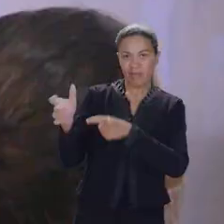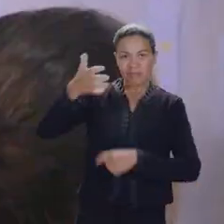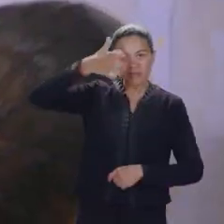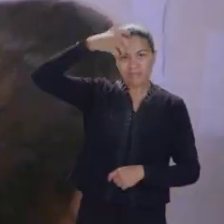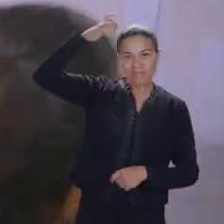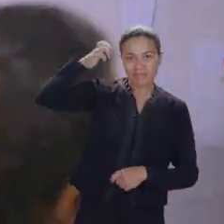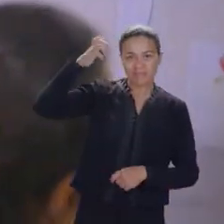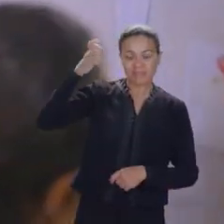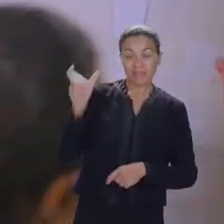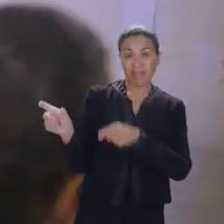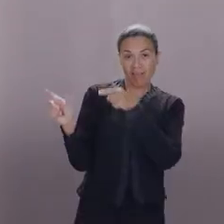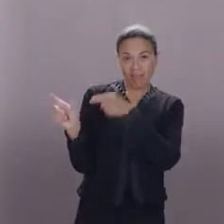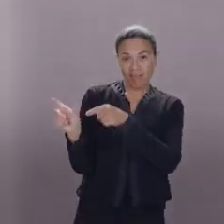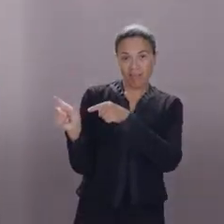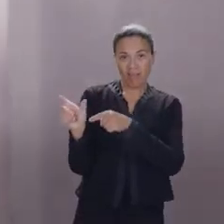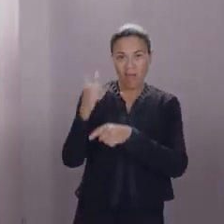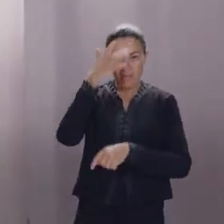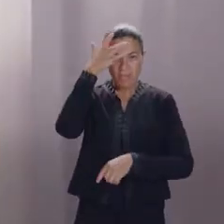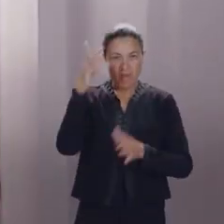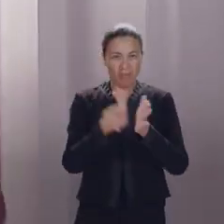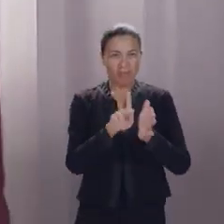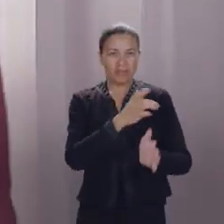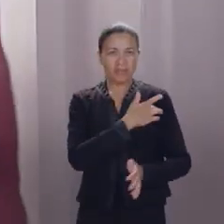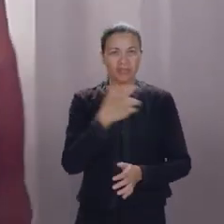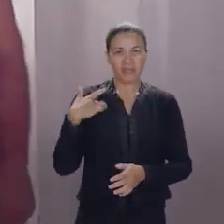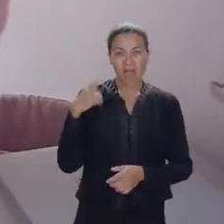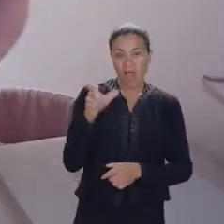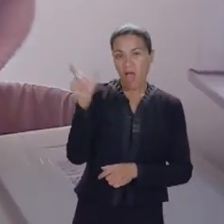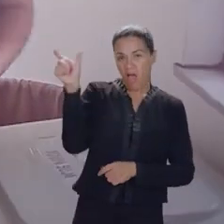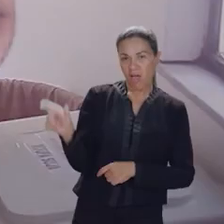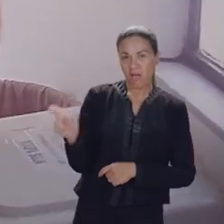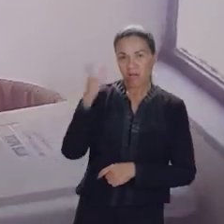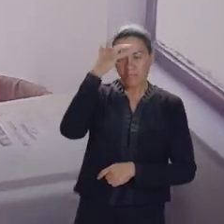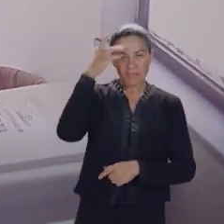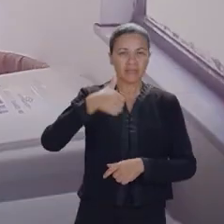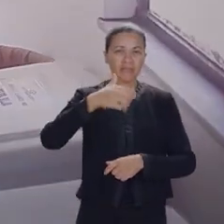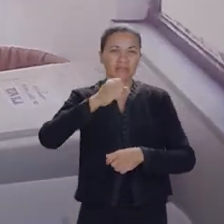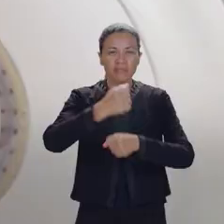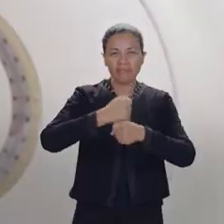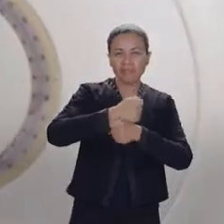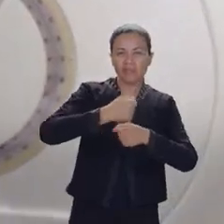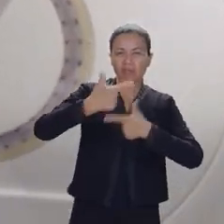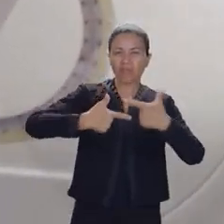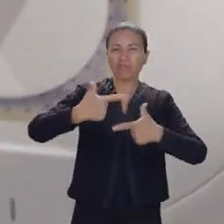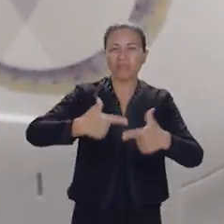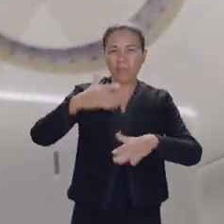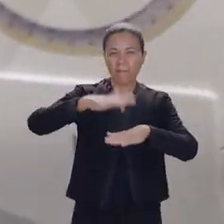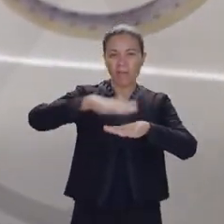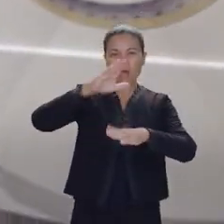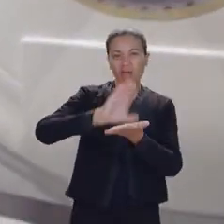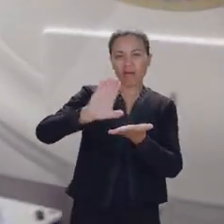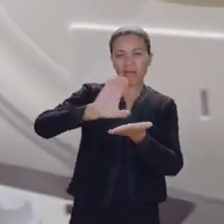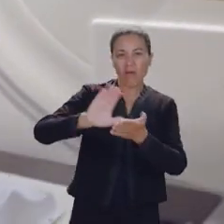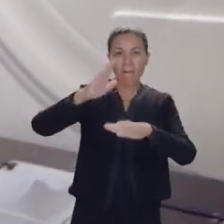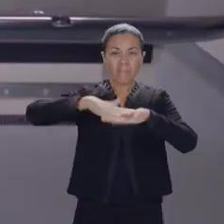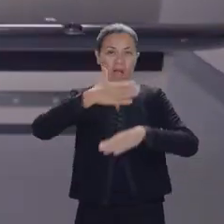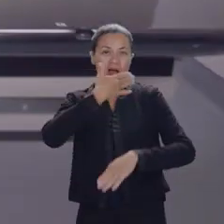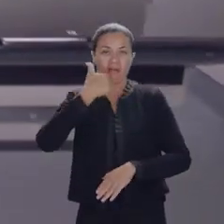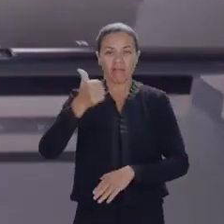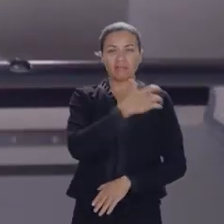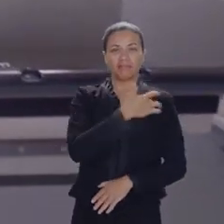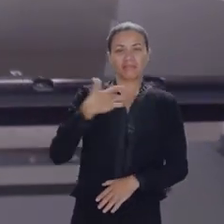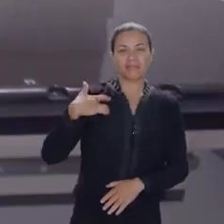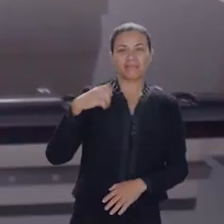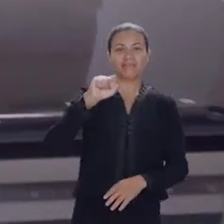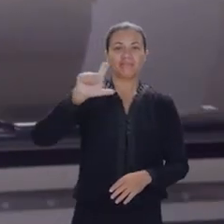Esse é o Eduardo Braide. Esse é o cara da saúde. É o cara que há 10 anos luta por mais recursos e